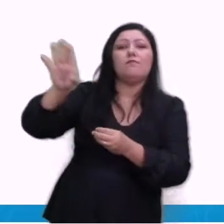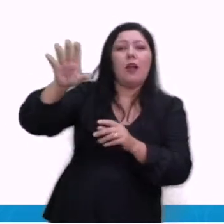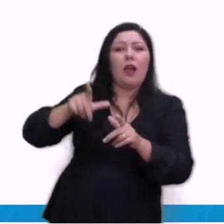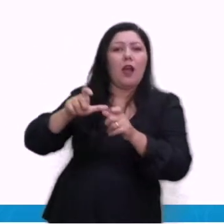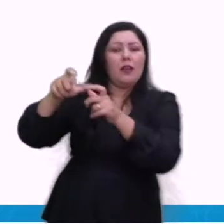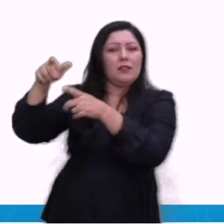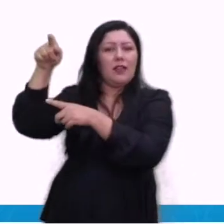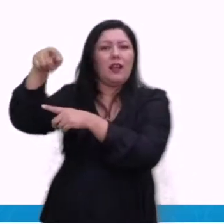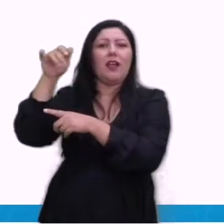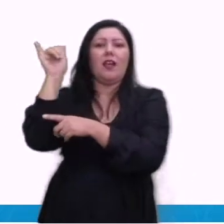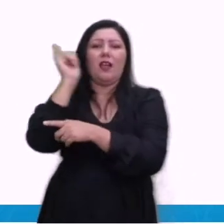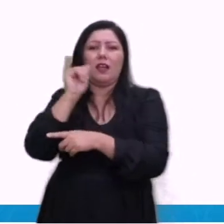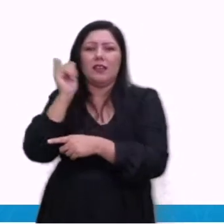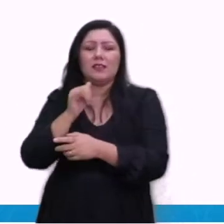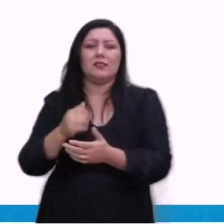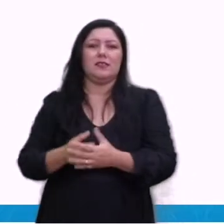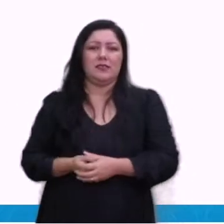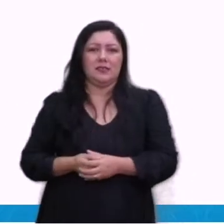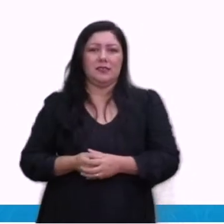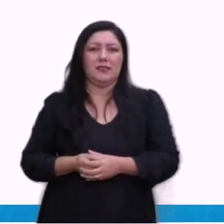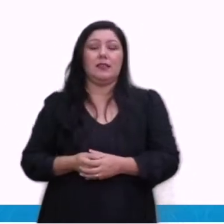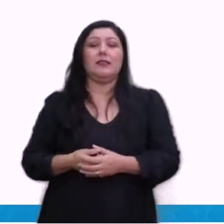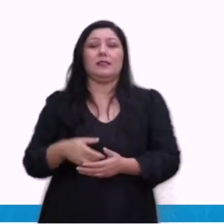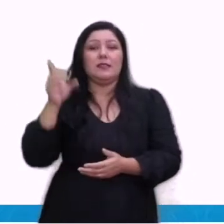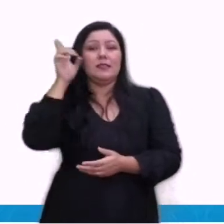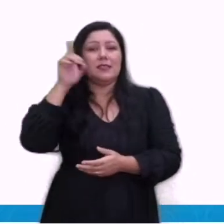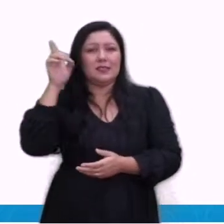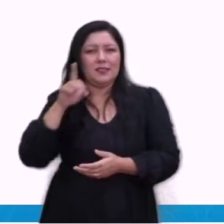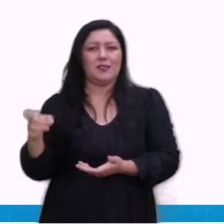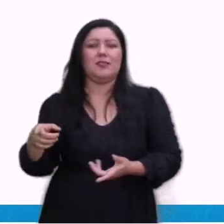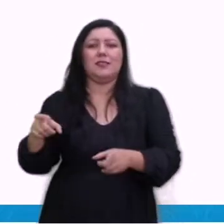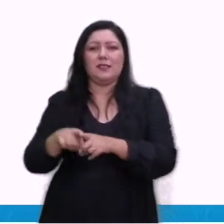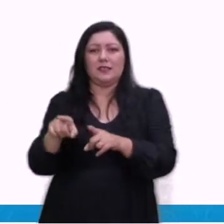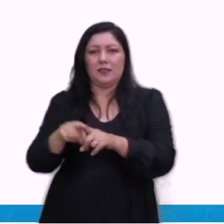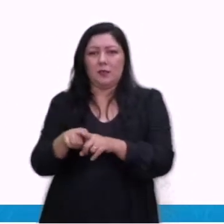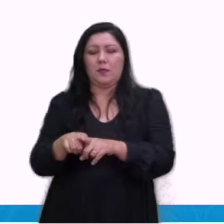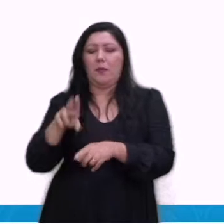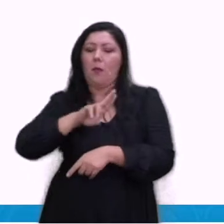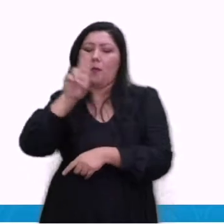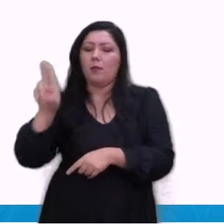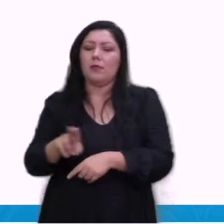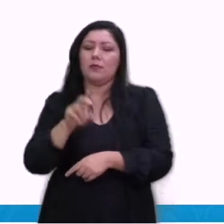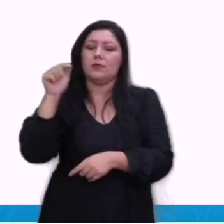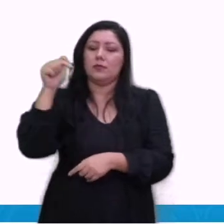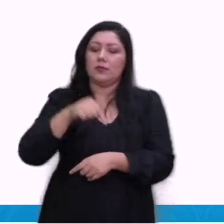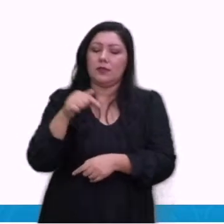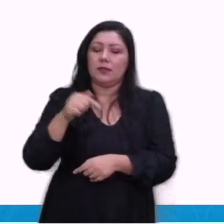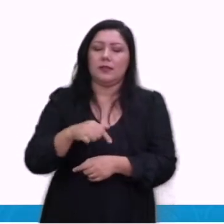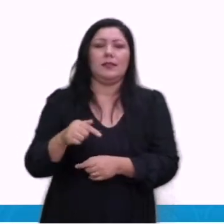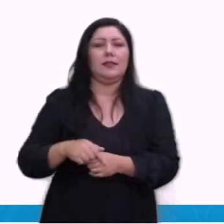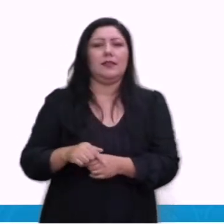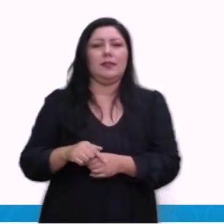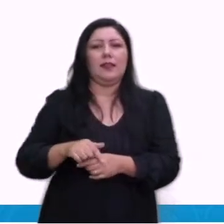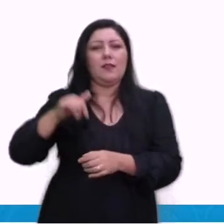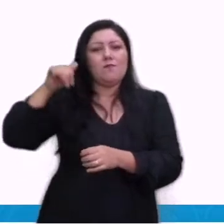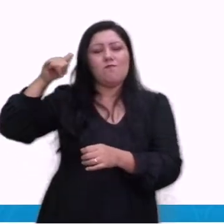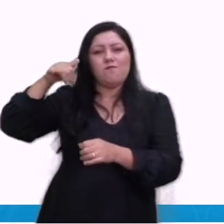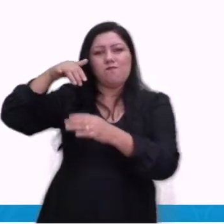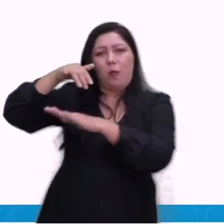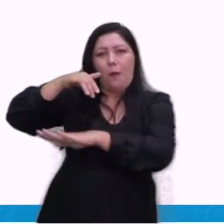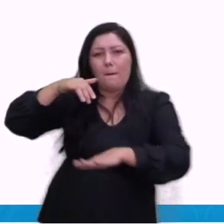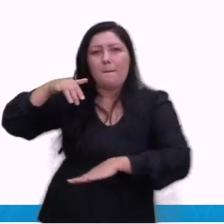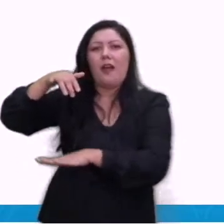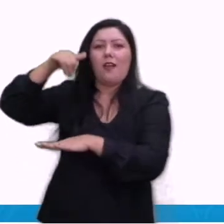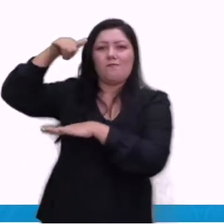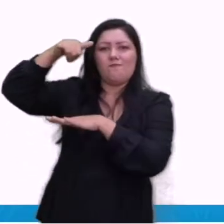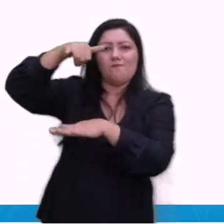Além disso, os Estados Unidos usaram a base aérea em Natal, no Rio Grande do Norte. Os brasileiros, o Brasil, só